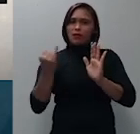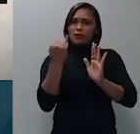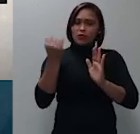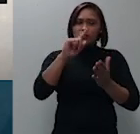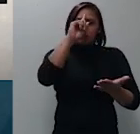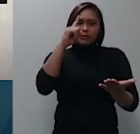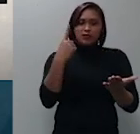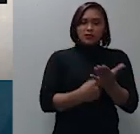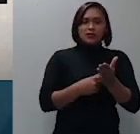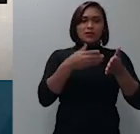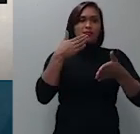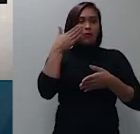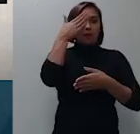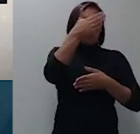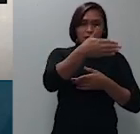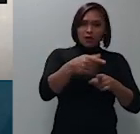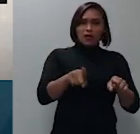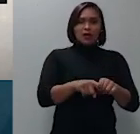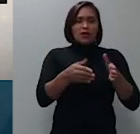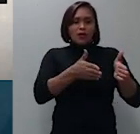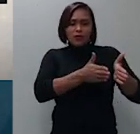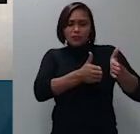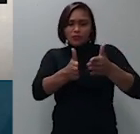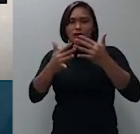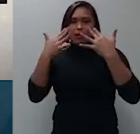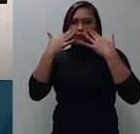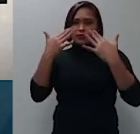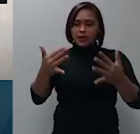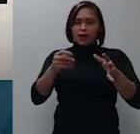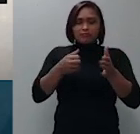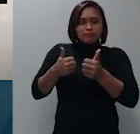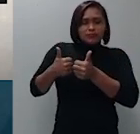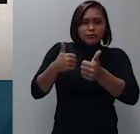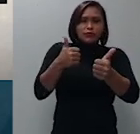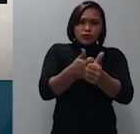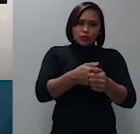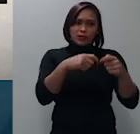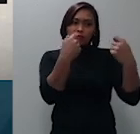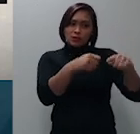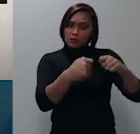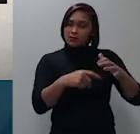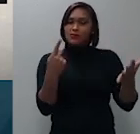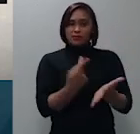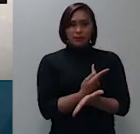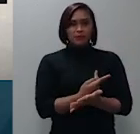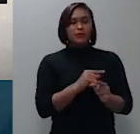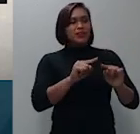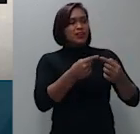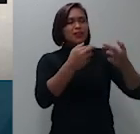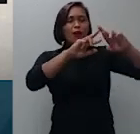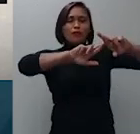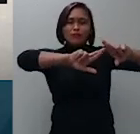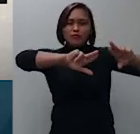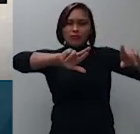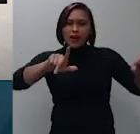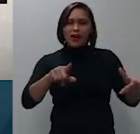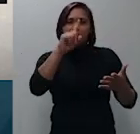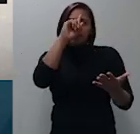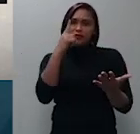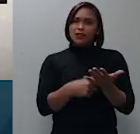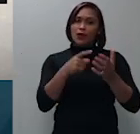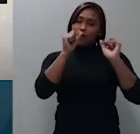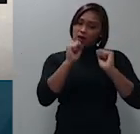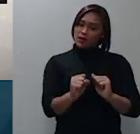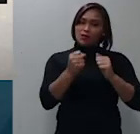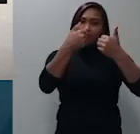designa a audiência de instituição e julgamento se necessário então são várias decisões que ele pode proferir a partir